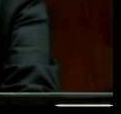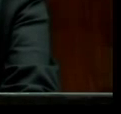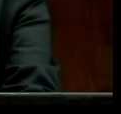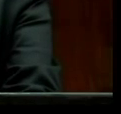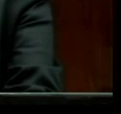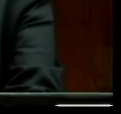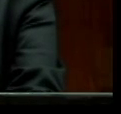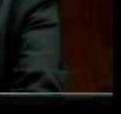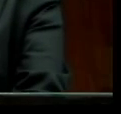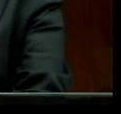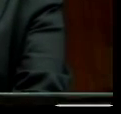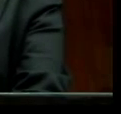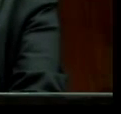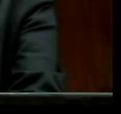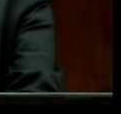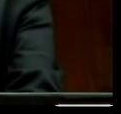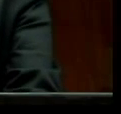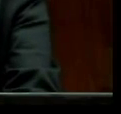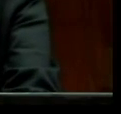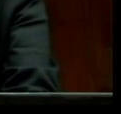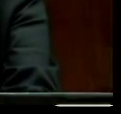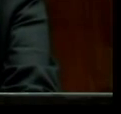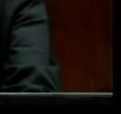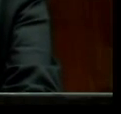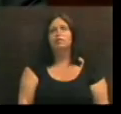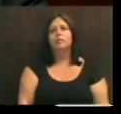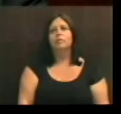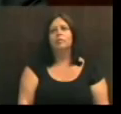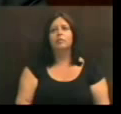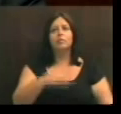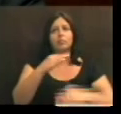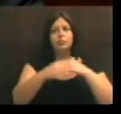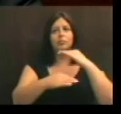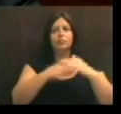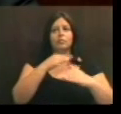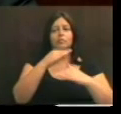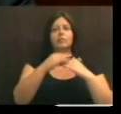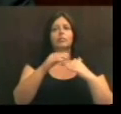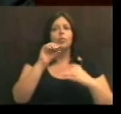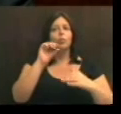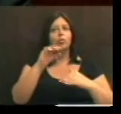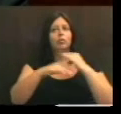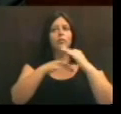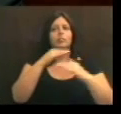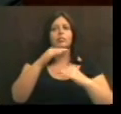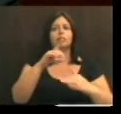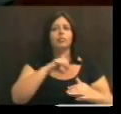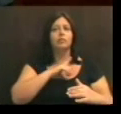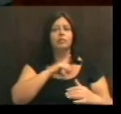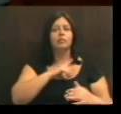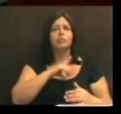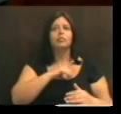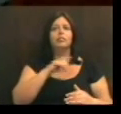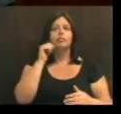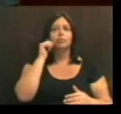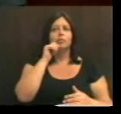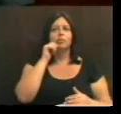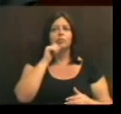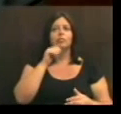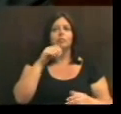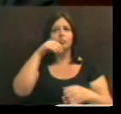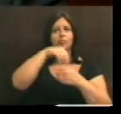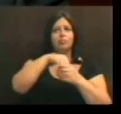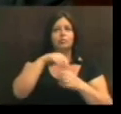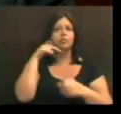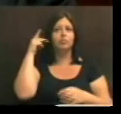tivemos, ou o pouco avanço que tivemos dentro da nossa posição na política, ainda ocupando os